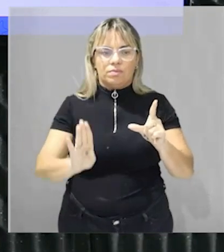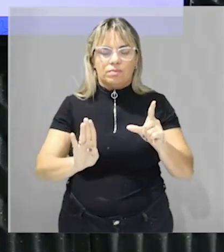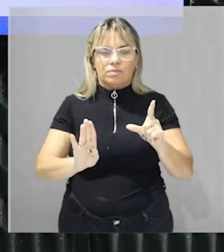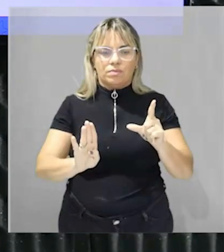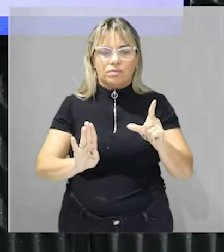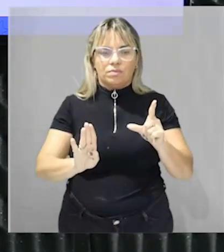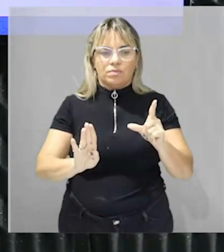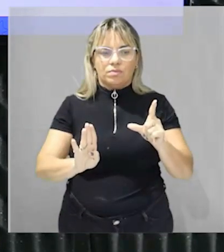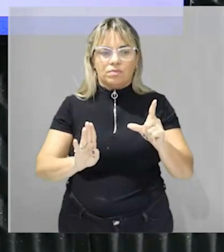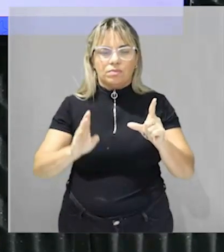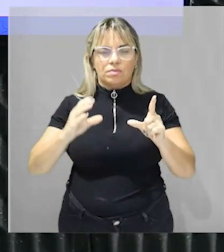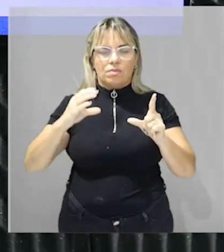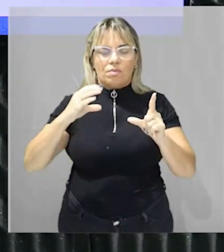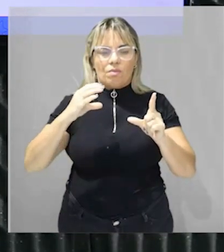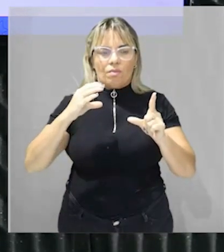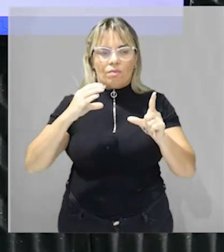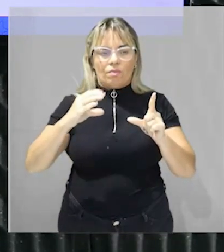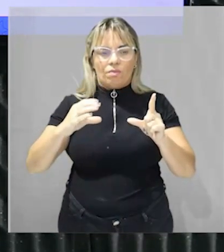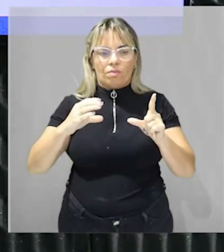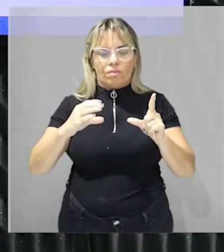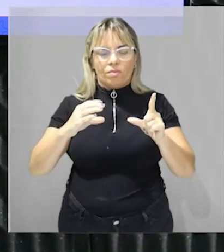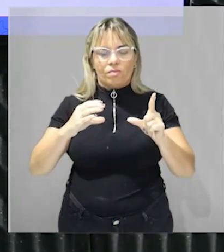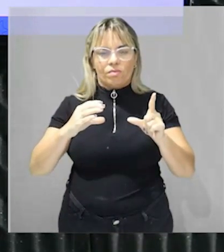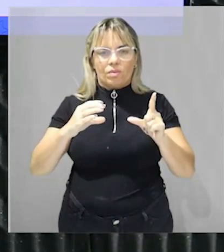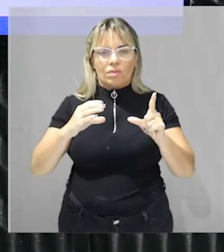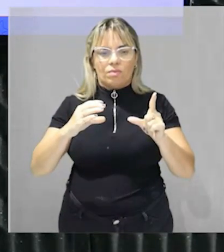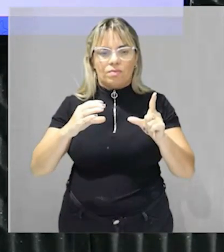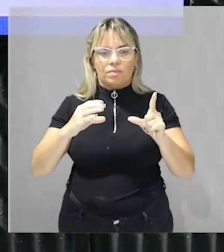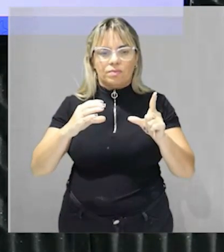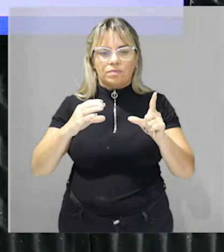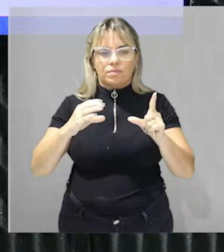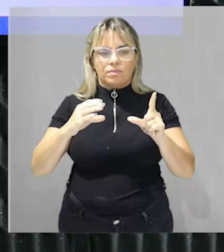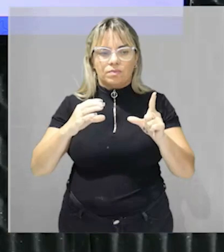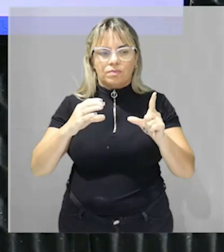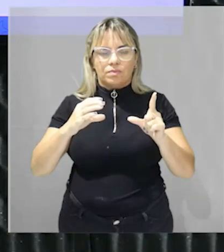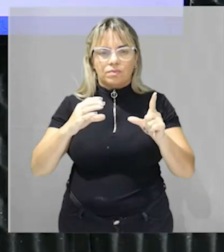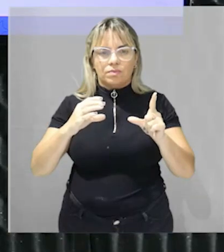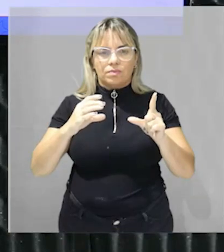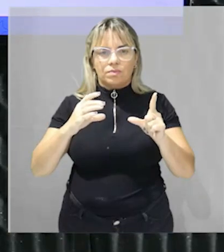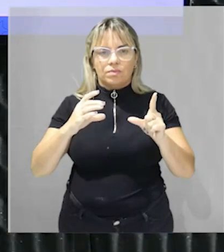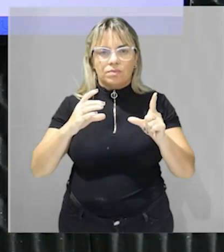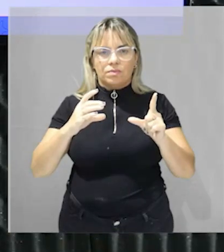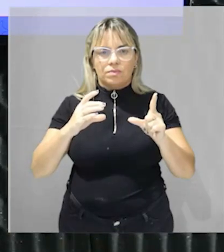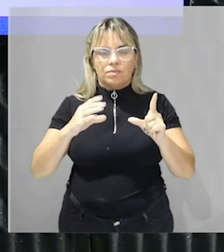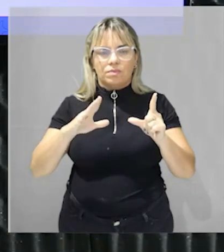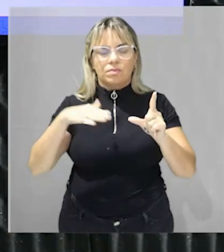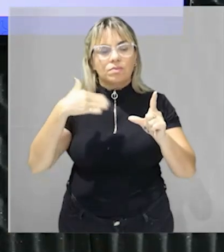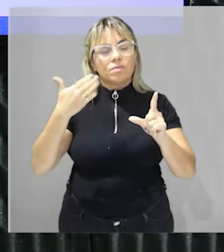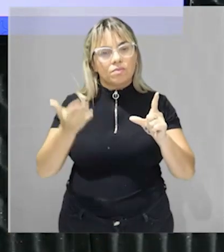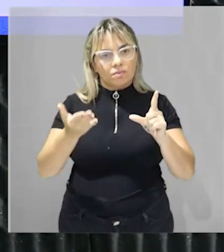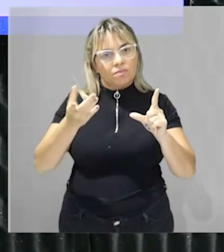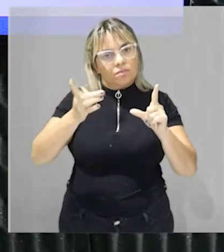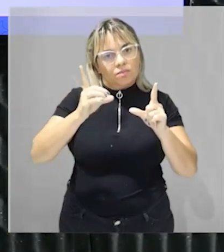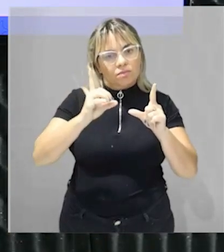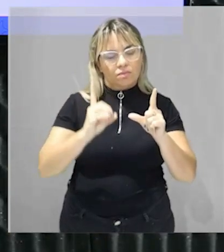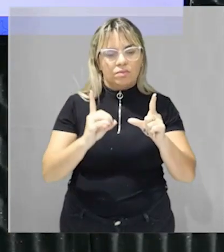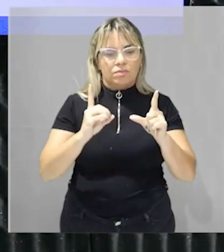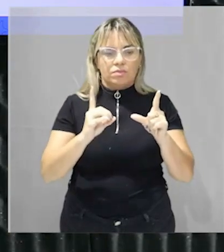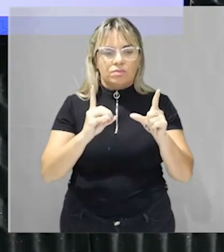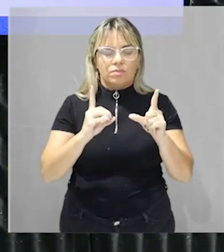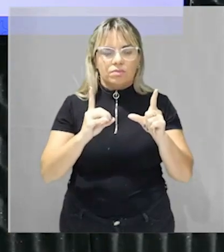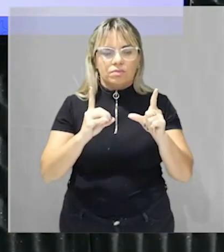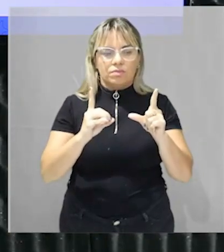exportador? a consequência foi a valorização dos saberes tradicionais? a consequência foi o